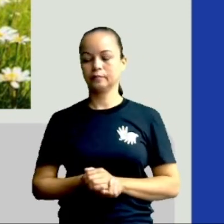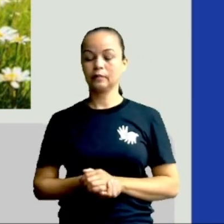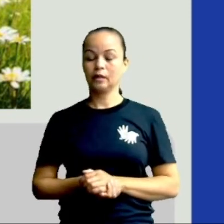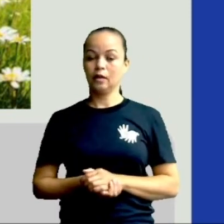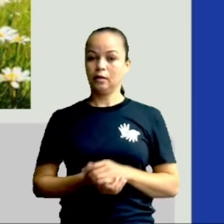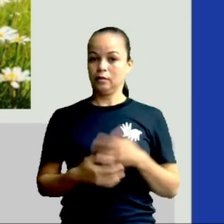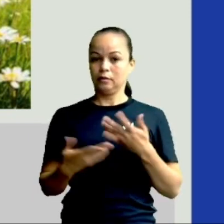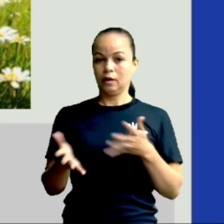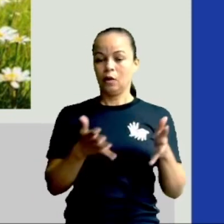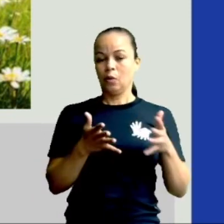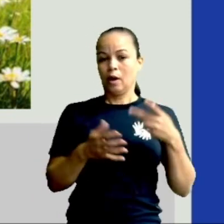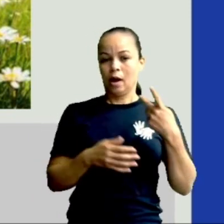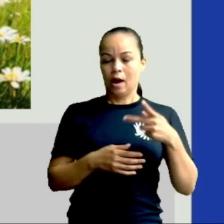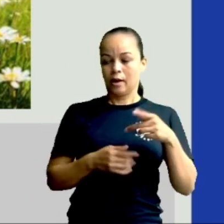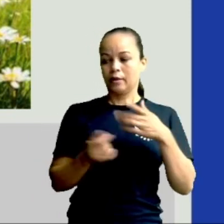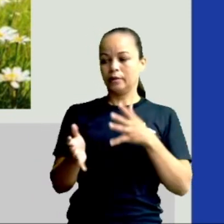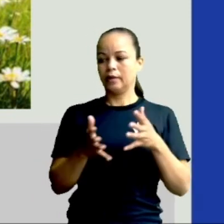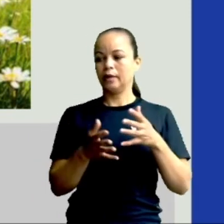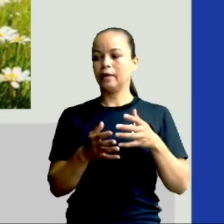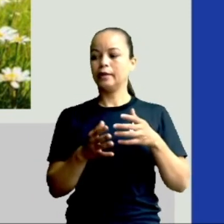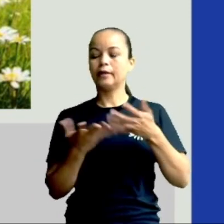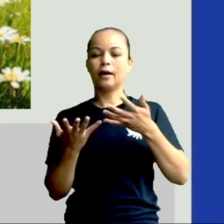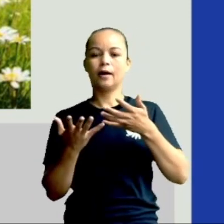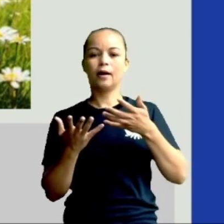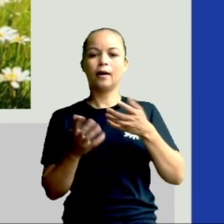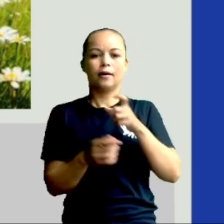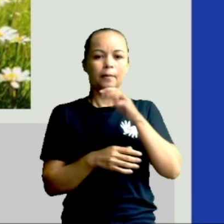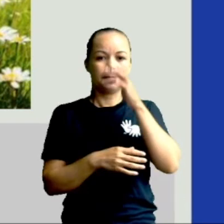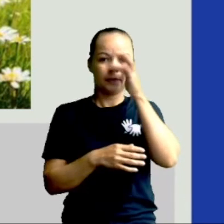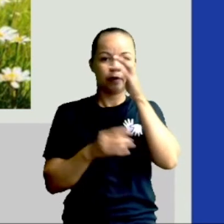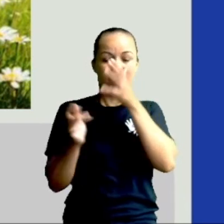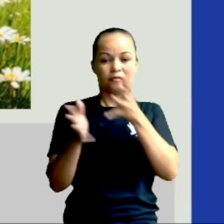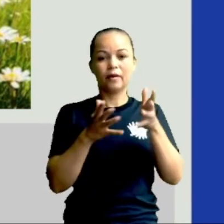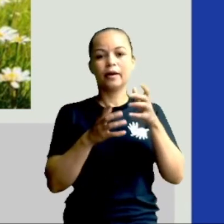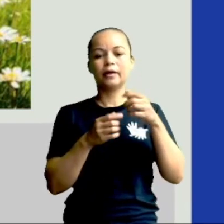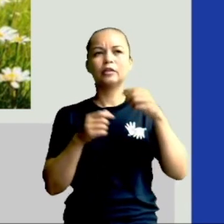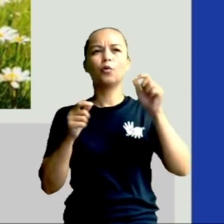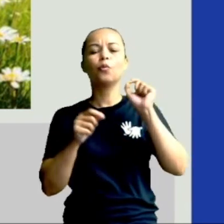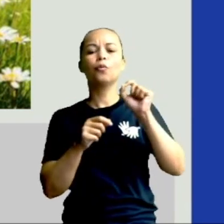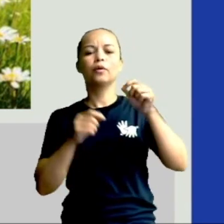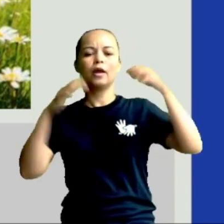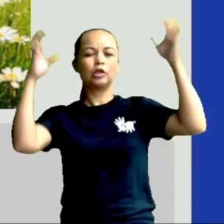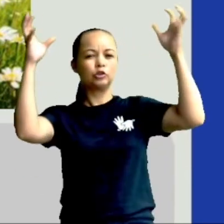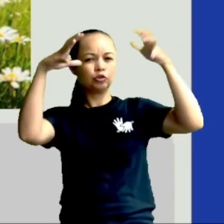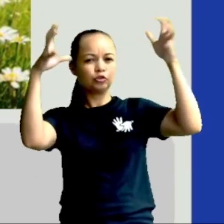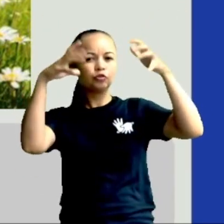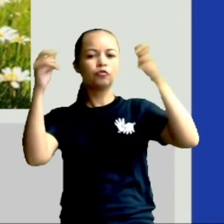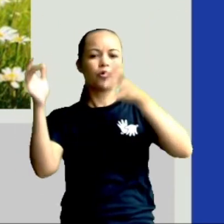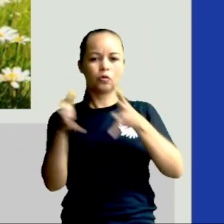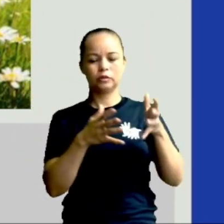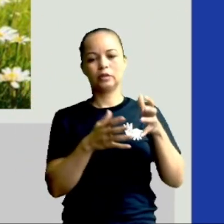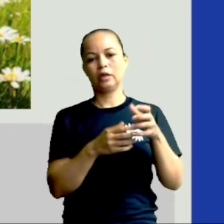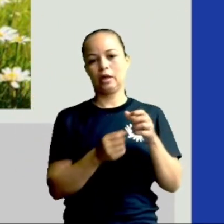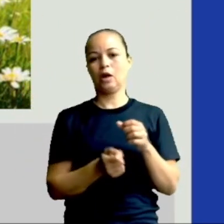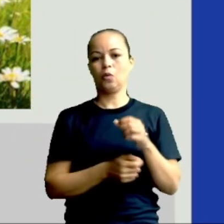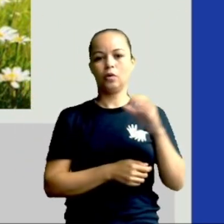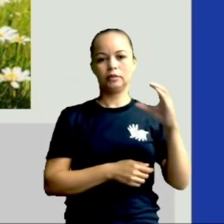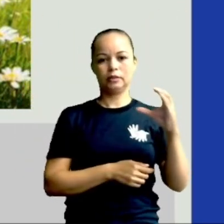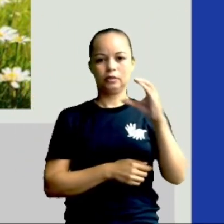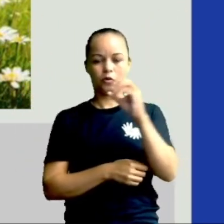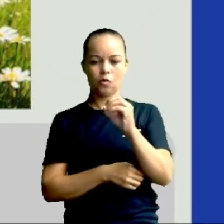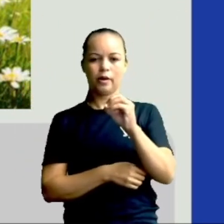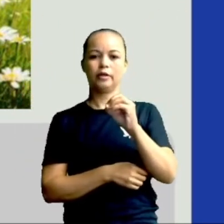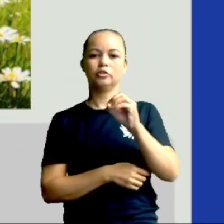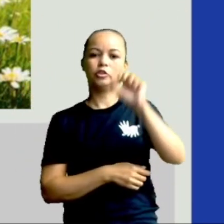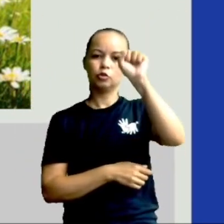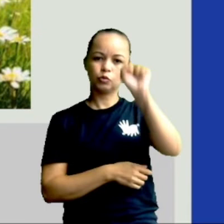regiões, a primavera marca o início do período chuvoso, como é o caso do centro-oeste, do sudeste e do sul. Já nas